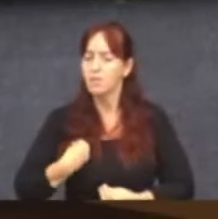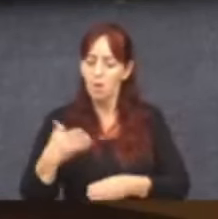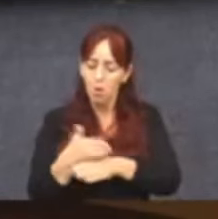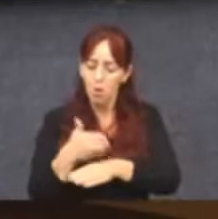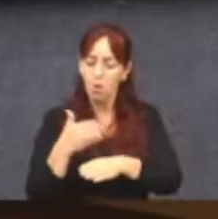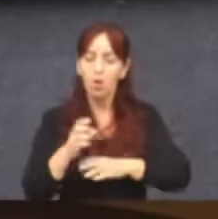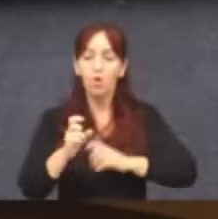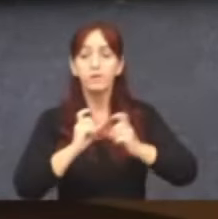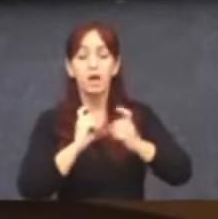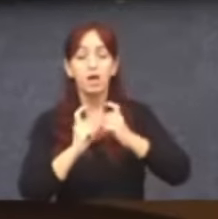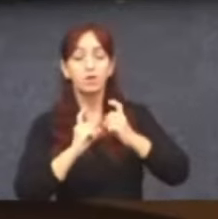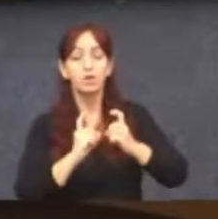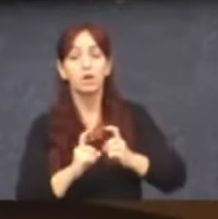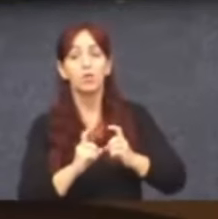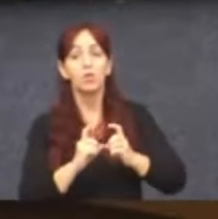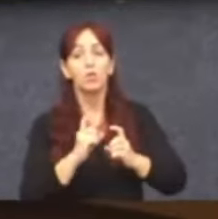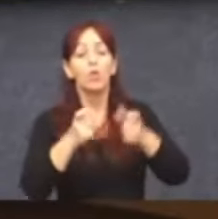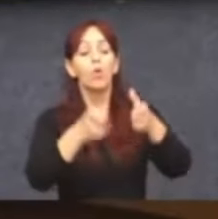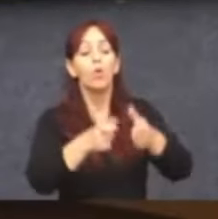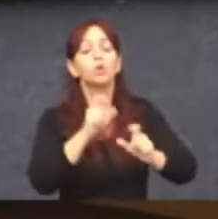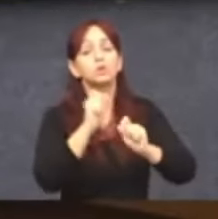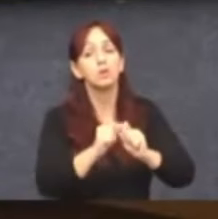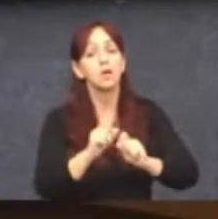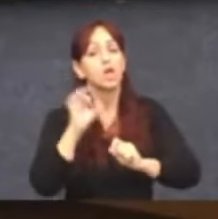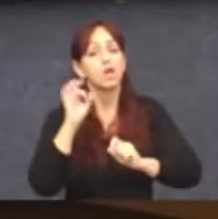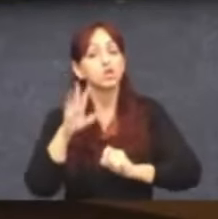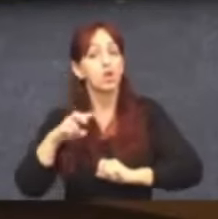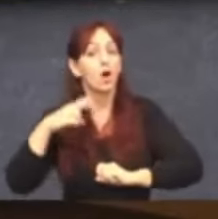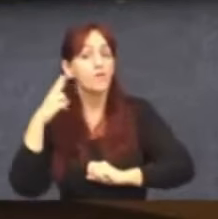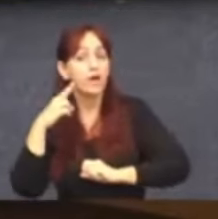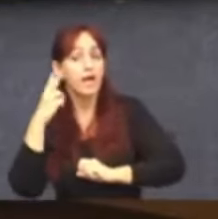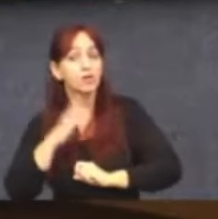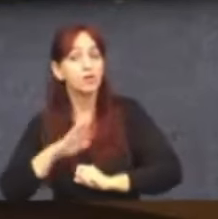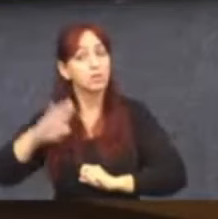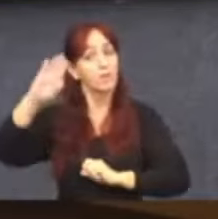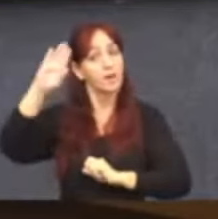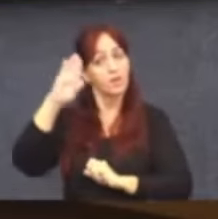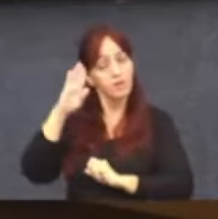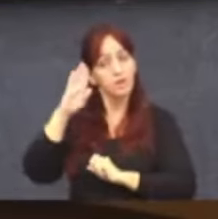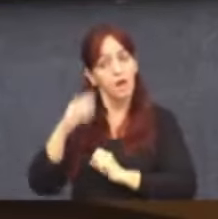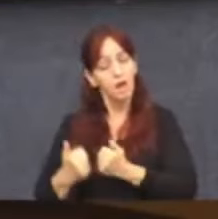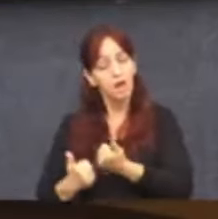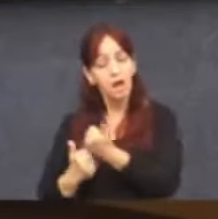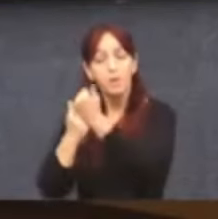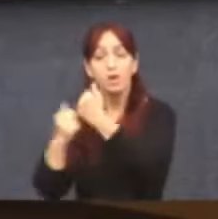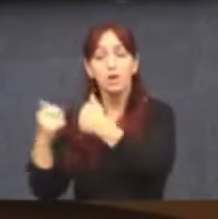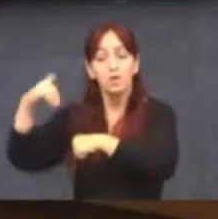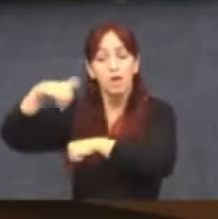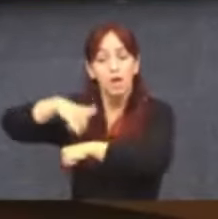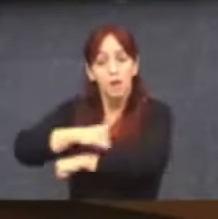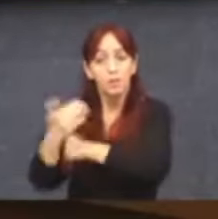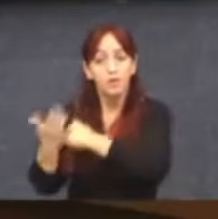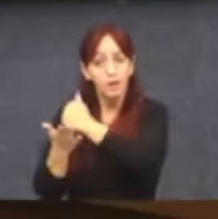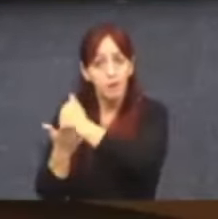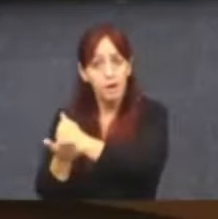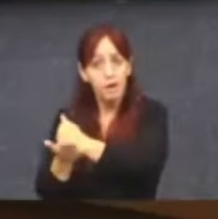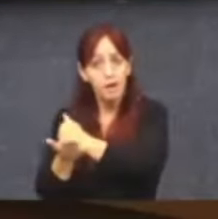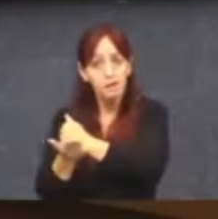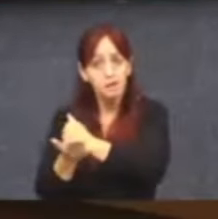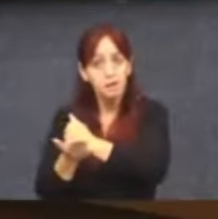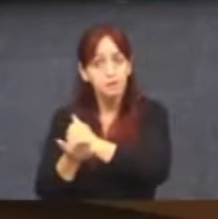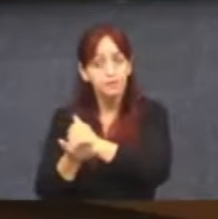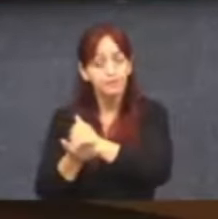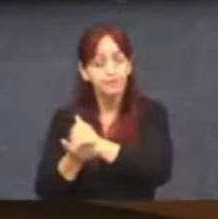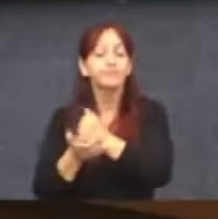onde apenas vereadores que se manifestaram em prol do aeroporto, que eram da base, foram, entre